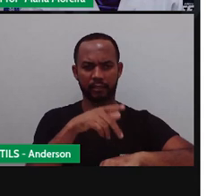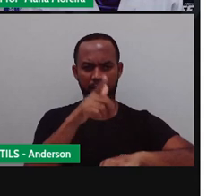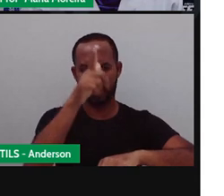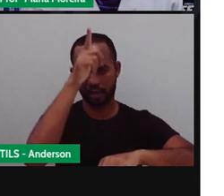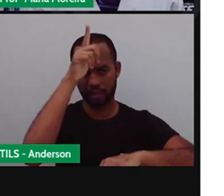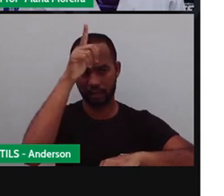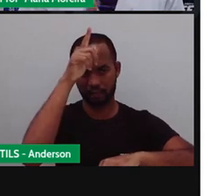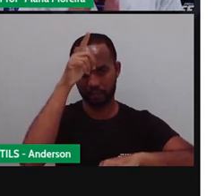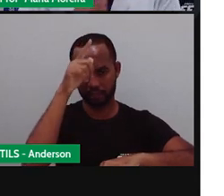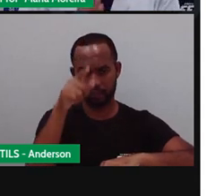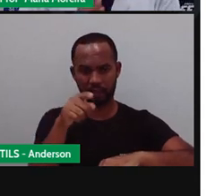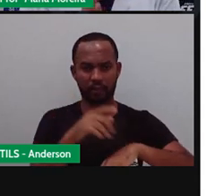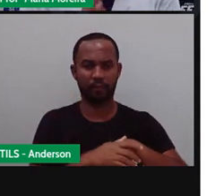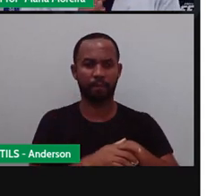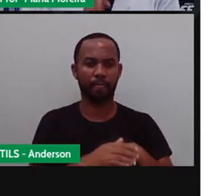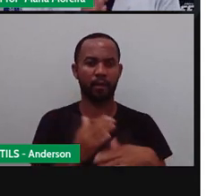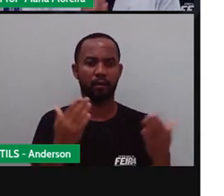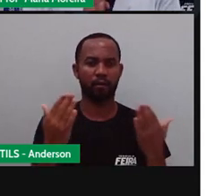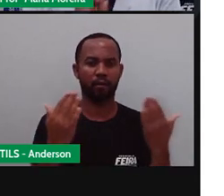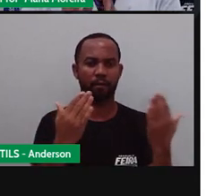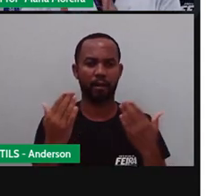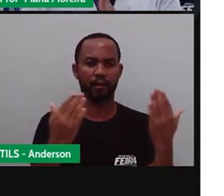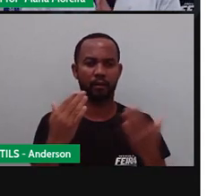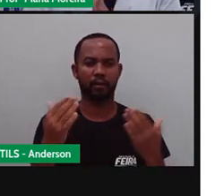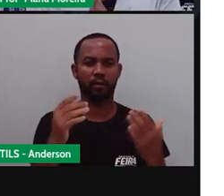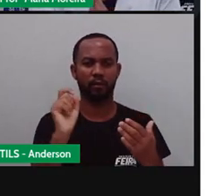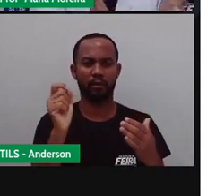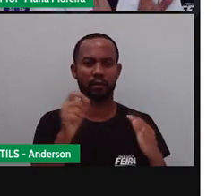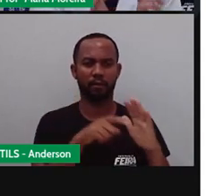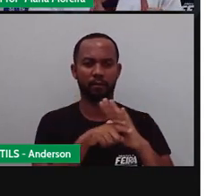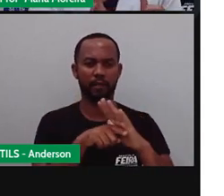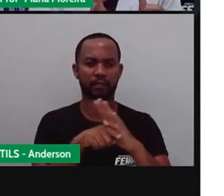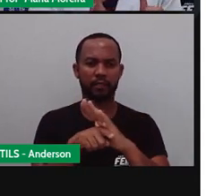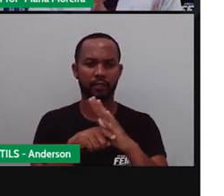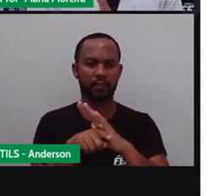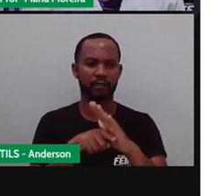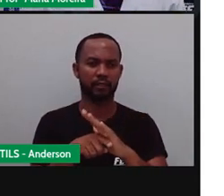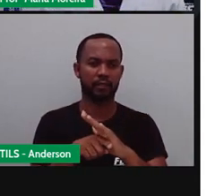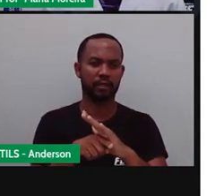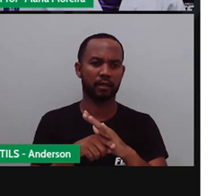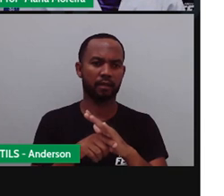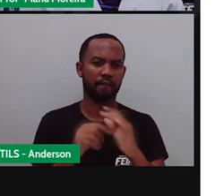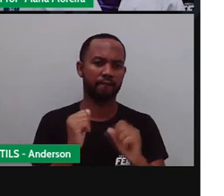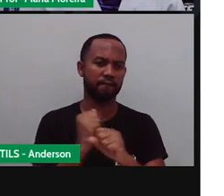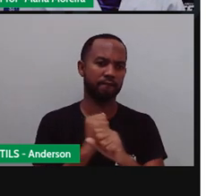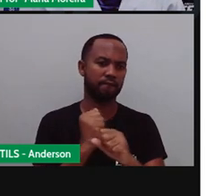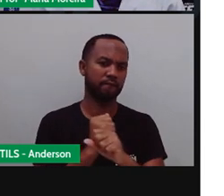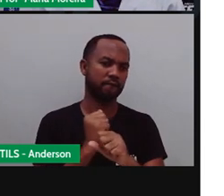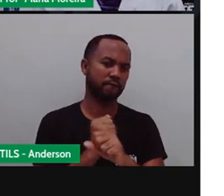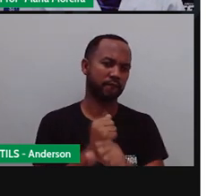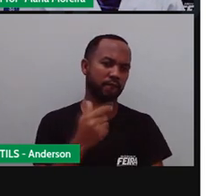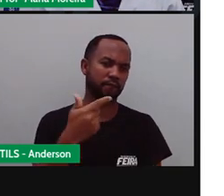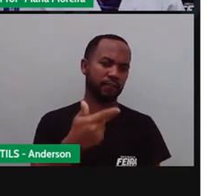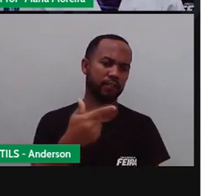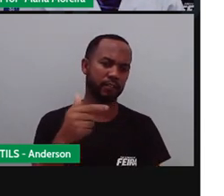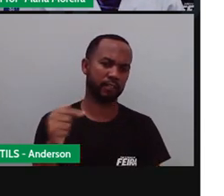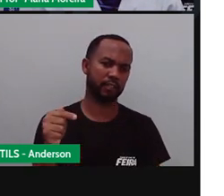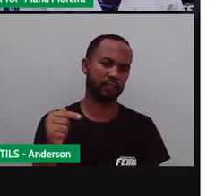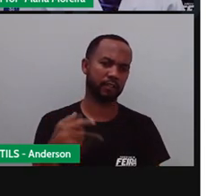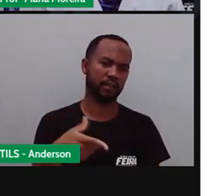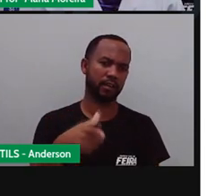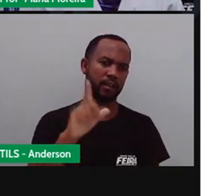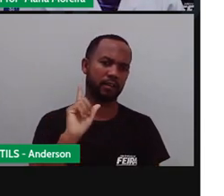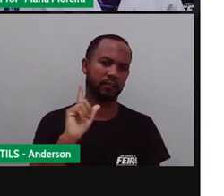dados com o quê? Com dados de uma pesquisa que foi feita o quê? 27 anos o quê? Antes, em 1990.